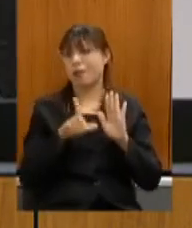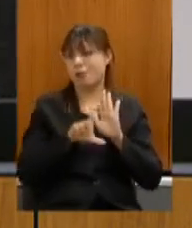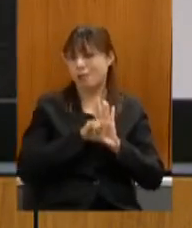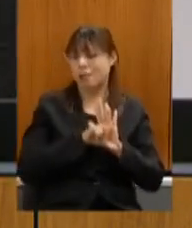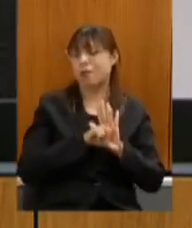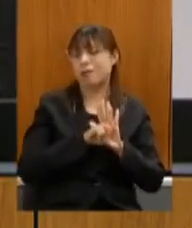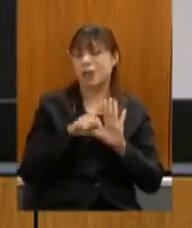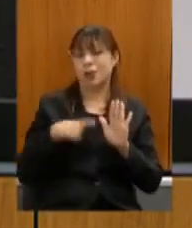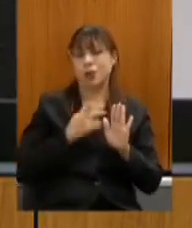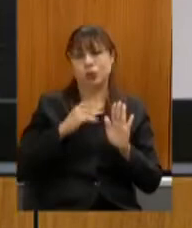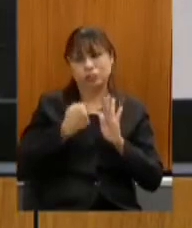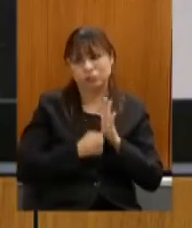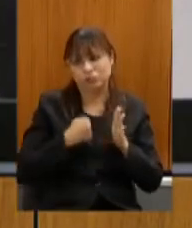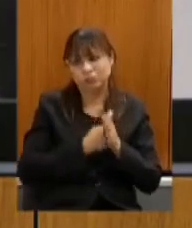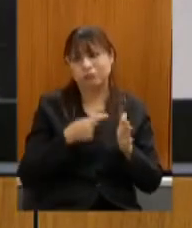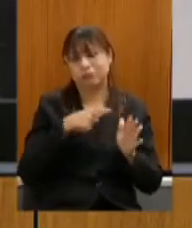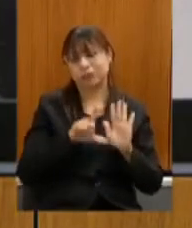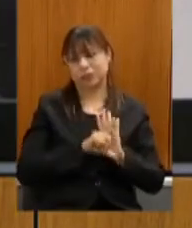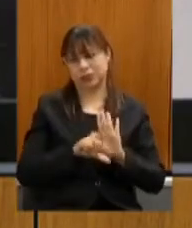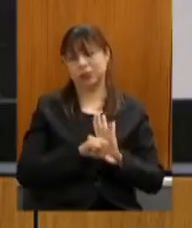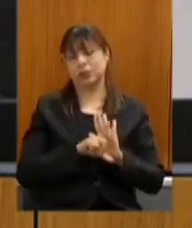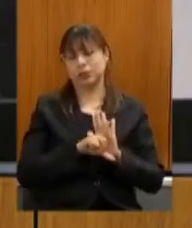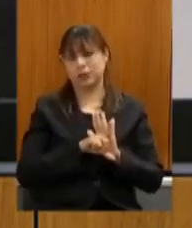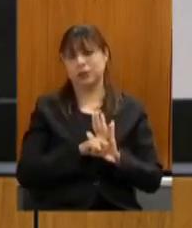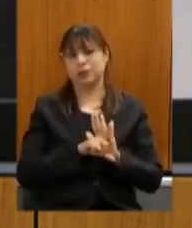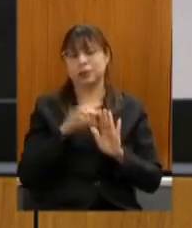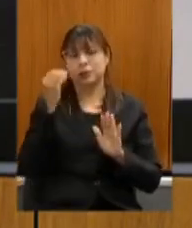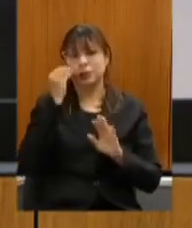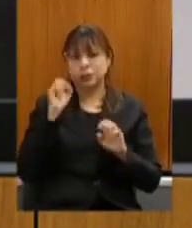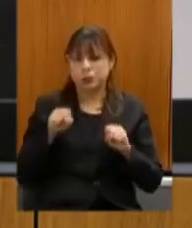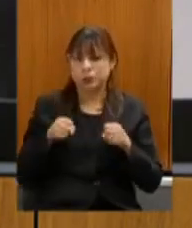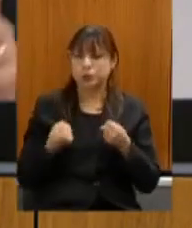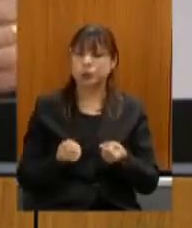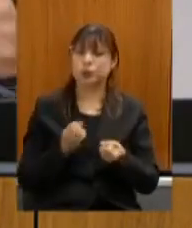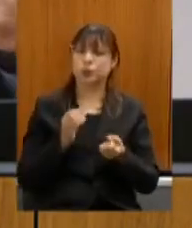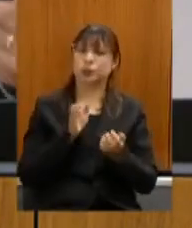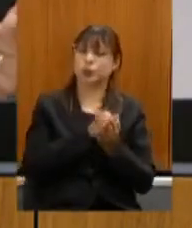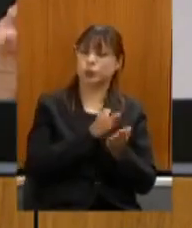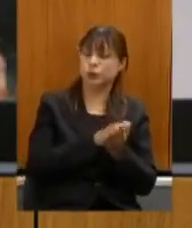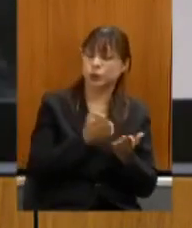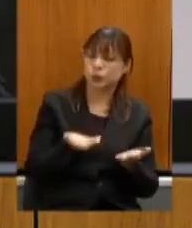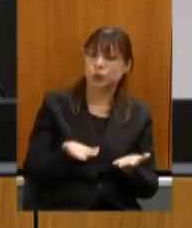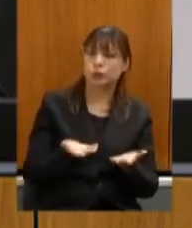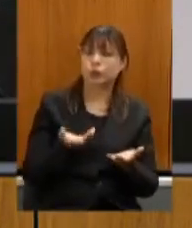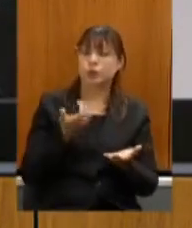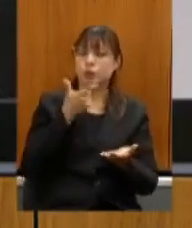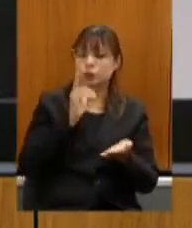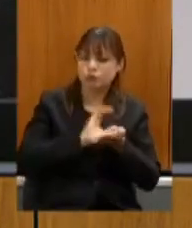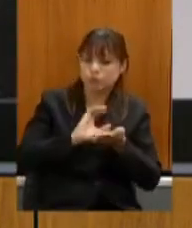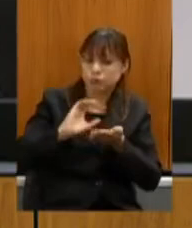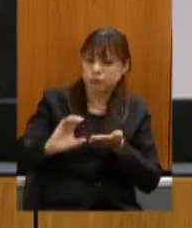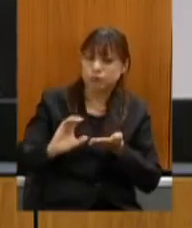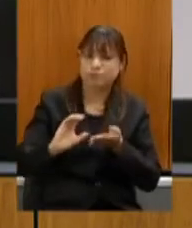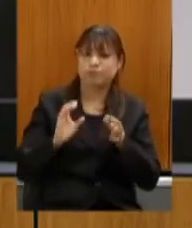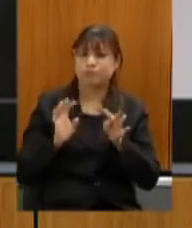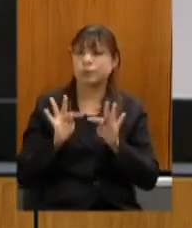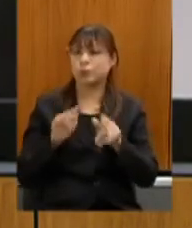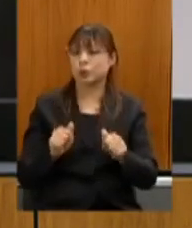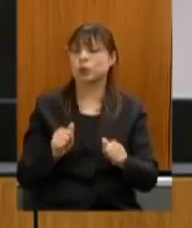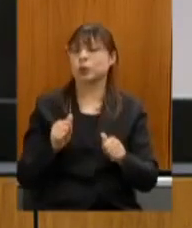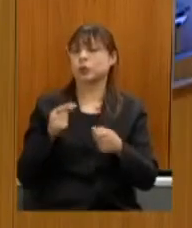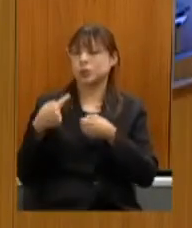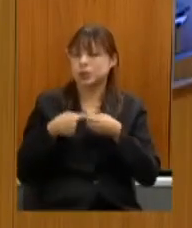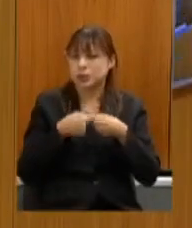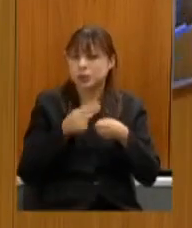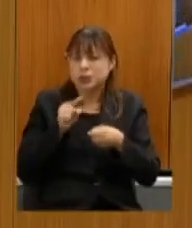trabalhamos muito por essa lei no sentido de fortalecer o fundo e fazer com que esse recurso chegue lá na ponta realmente nos